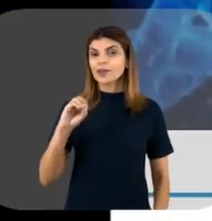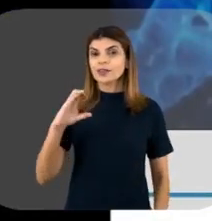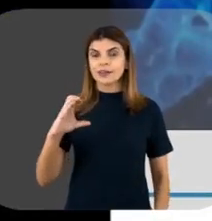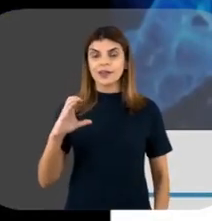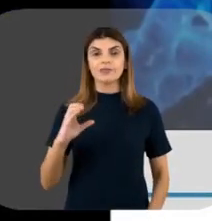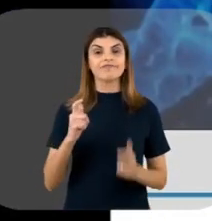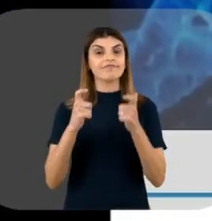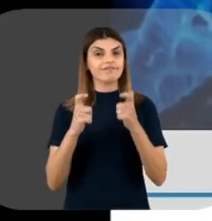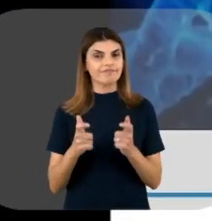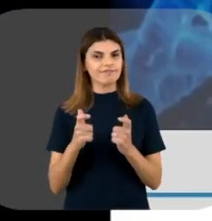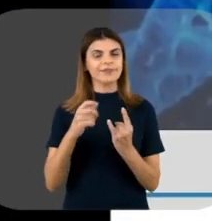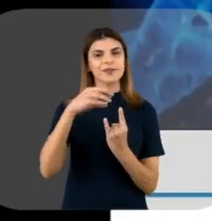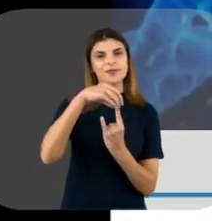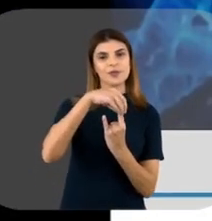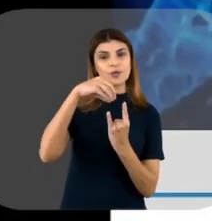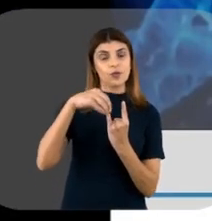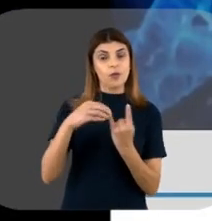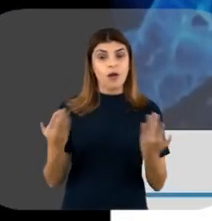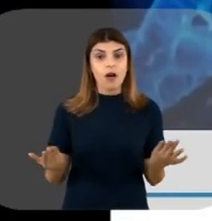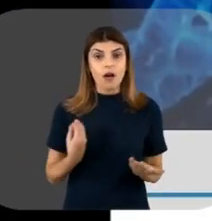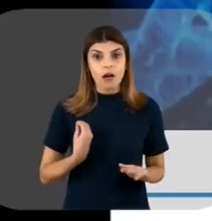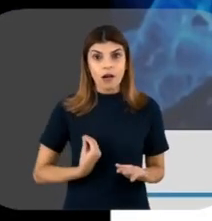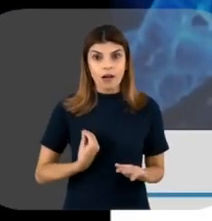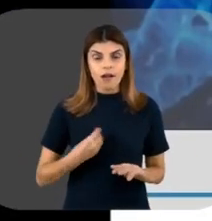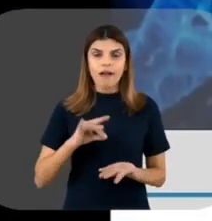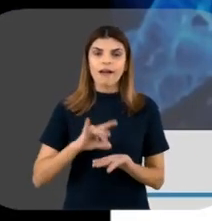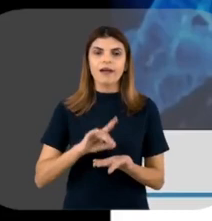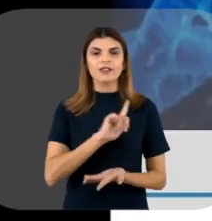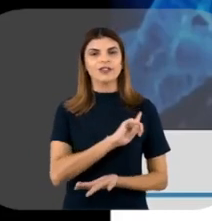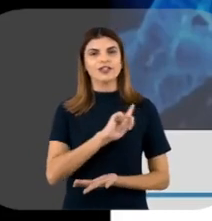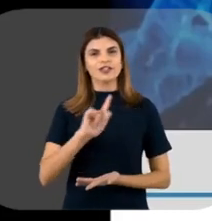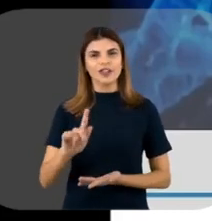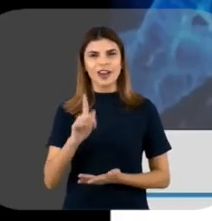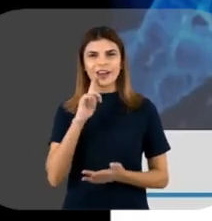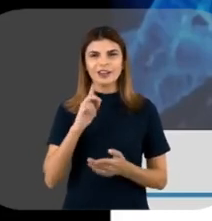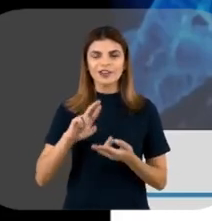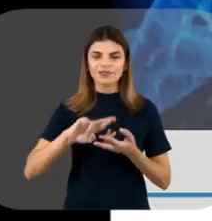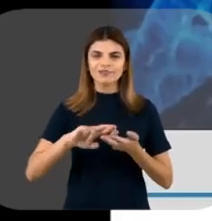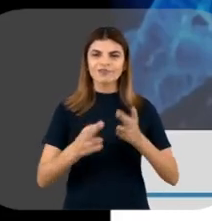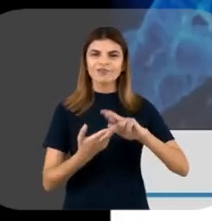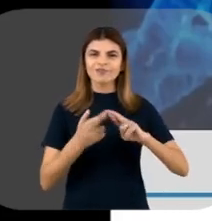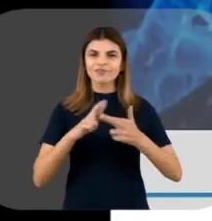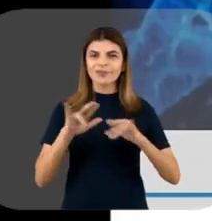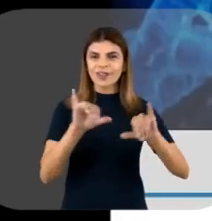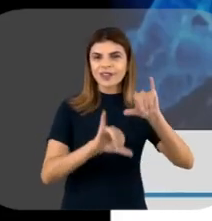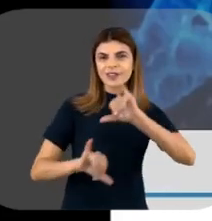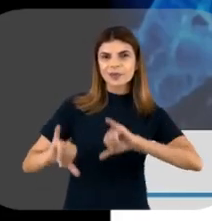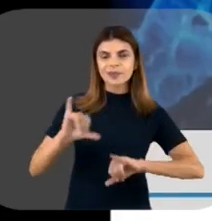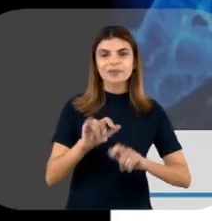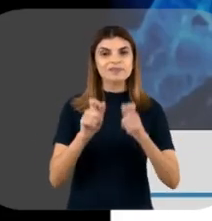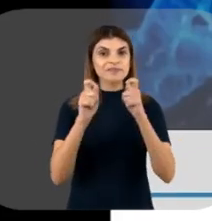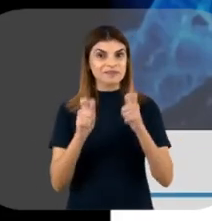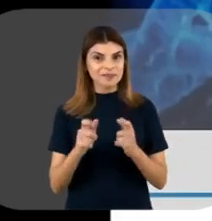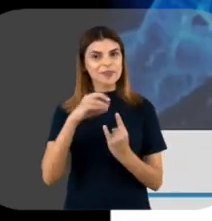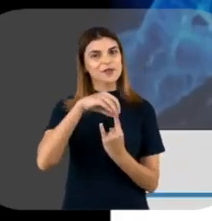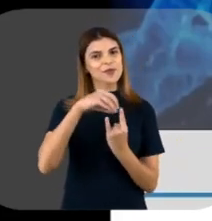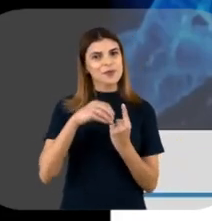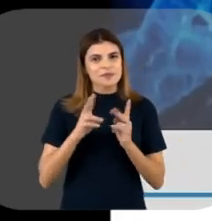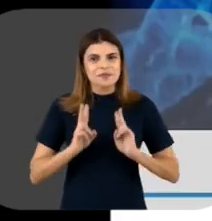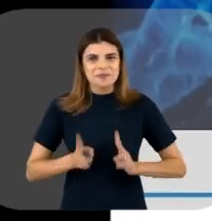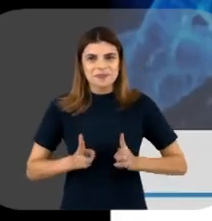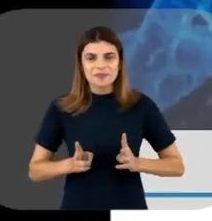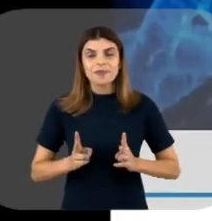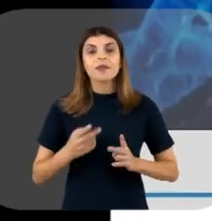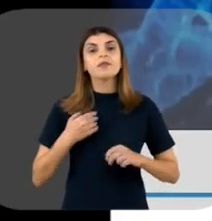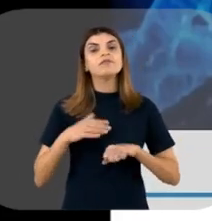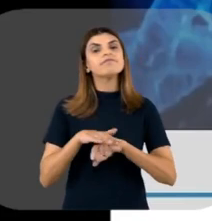da Fiocruz, e atualmente gerente do Laboratório de Tecnologia Recombinante de Biomanguinhos. Então, eu vou falar um pouquinho